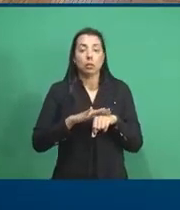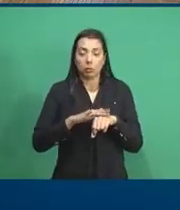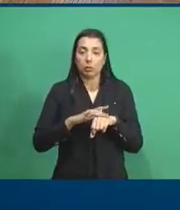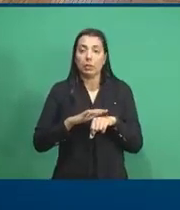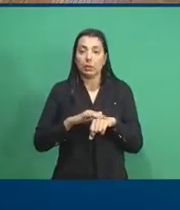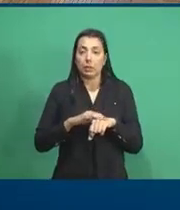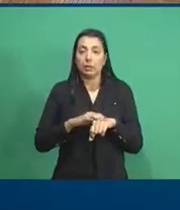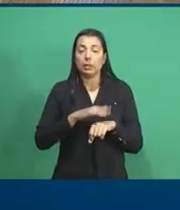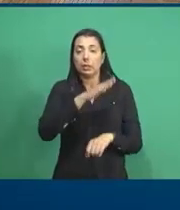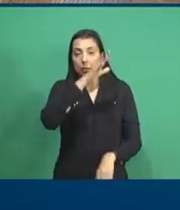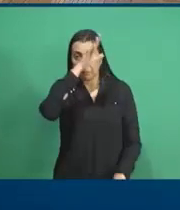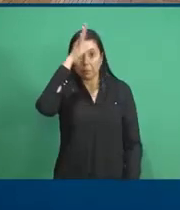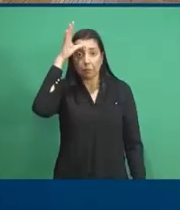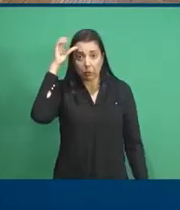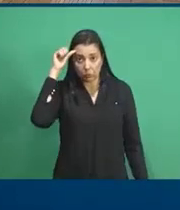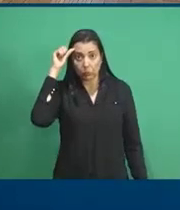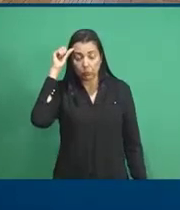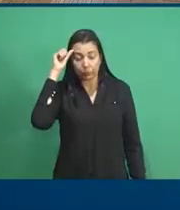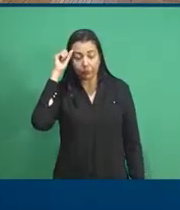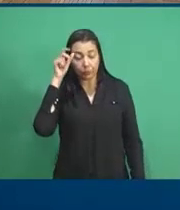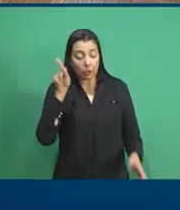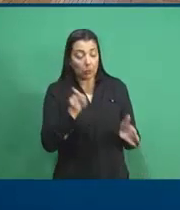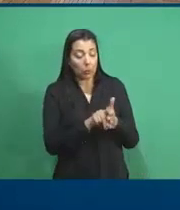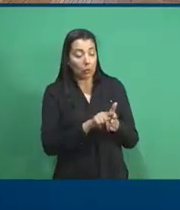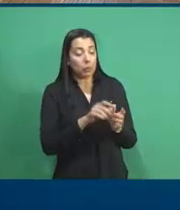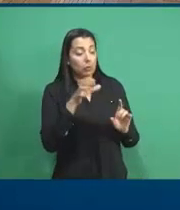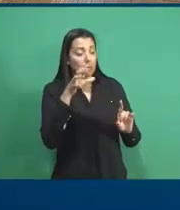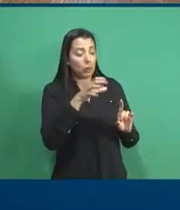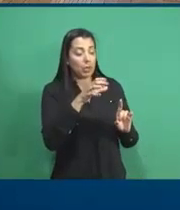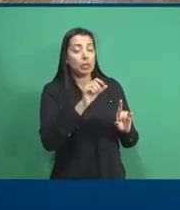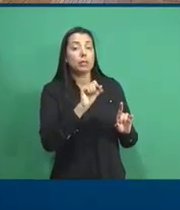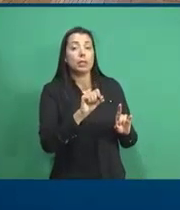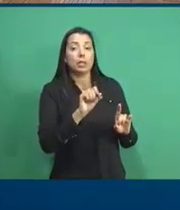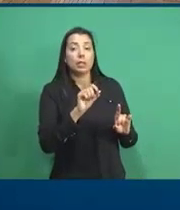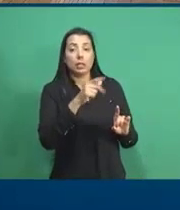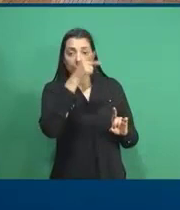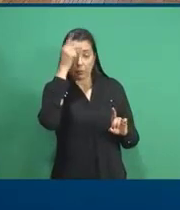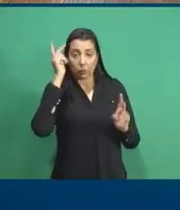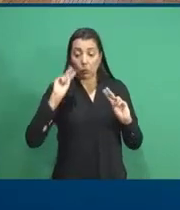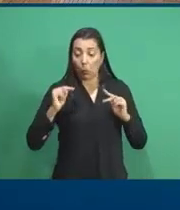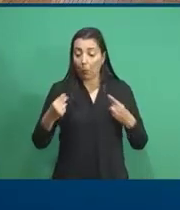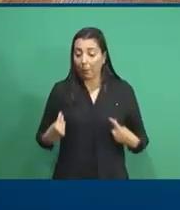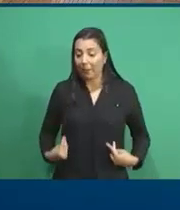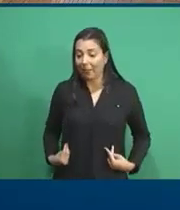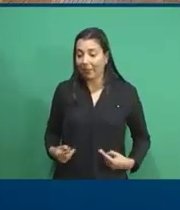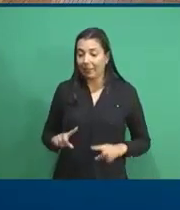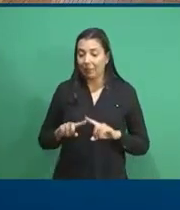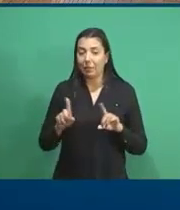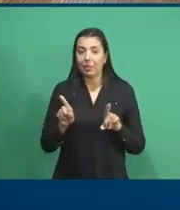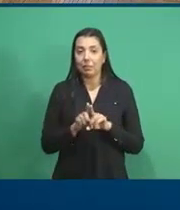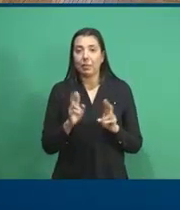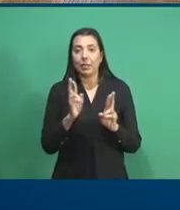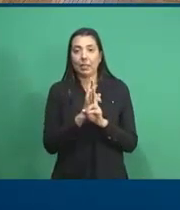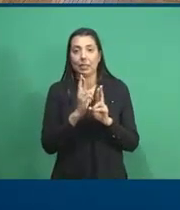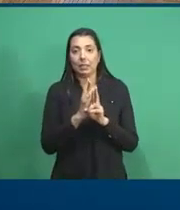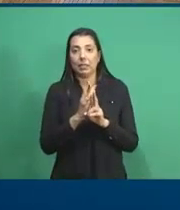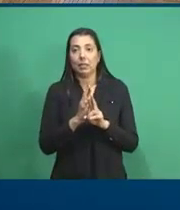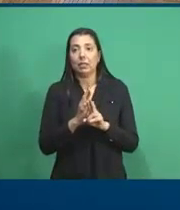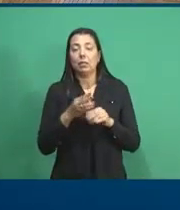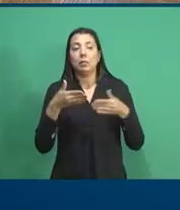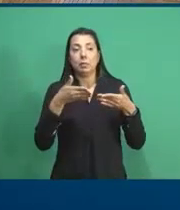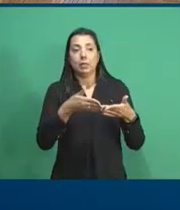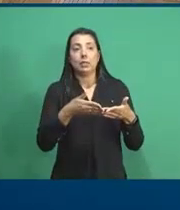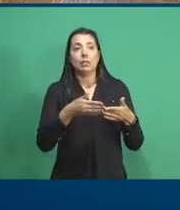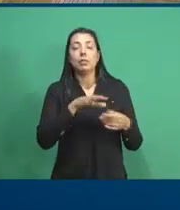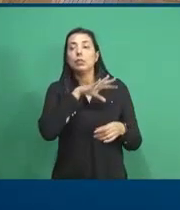é uma zoonose, ou seja, ela afeta não só o ser humano, mas envolve a participação de